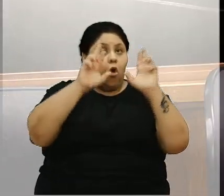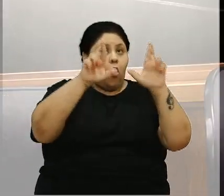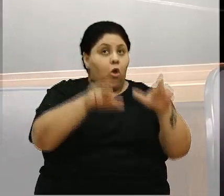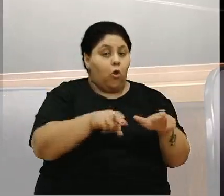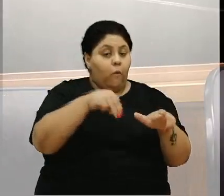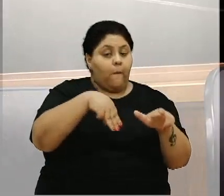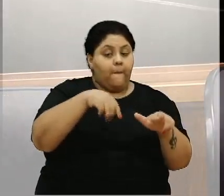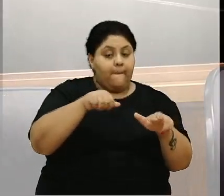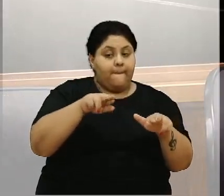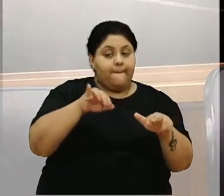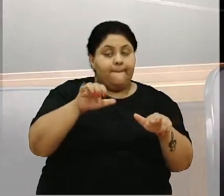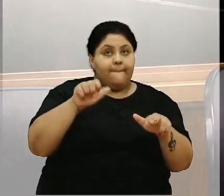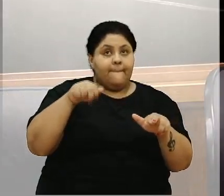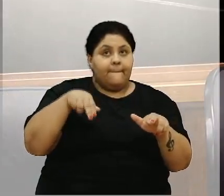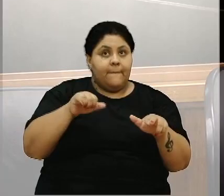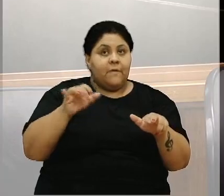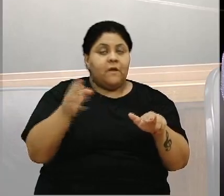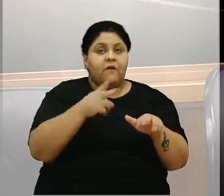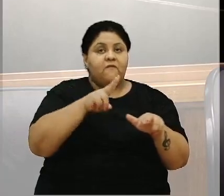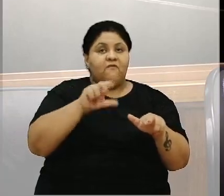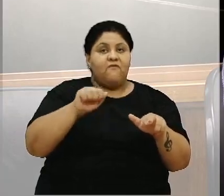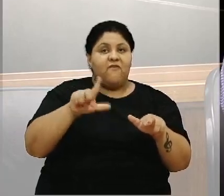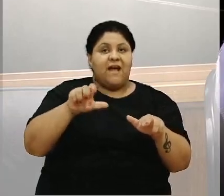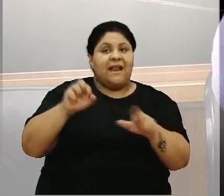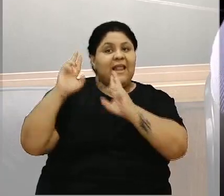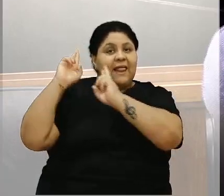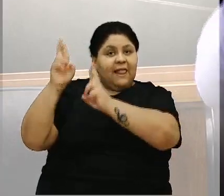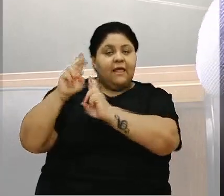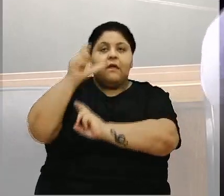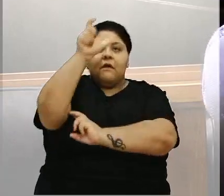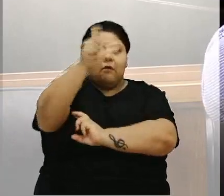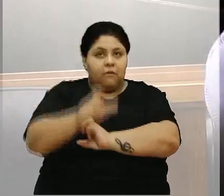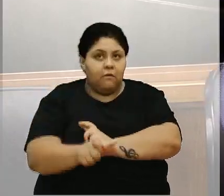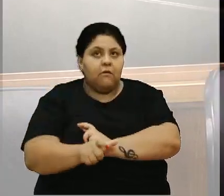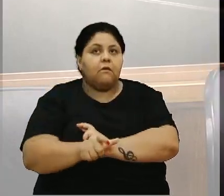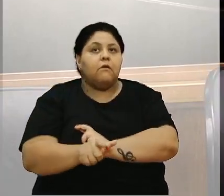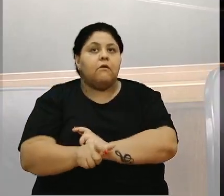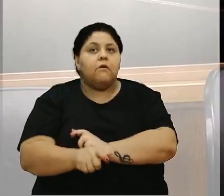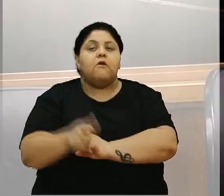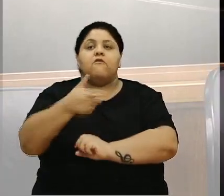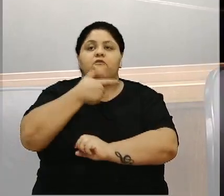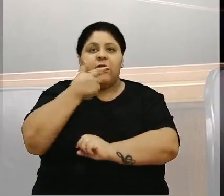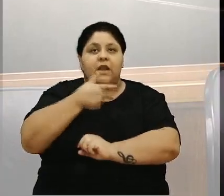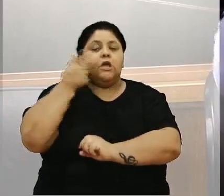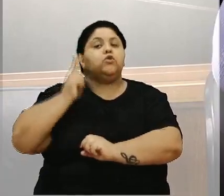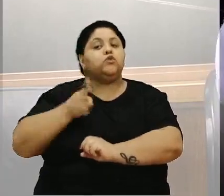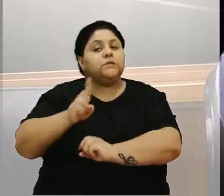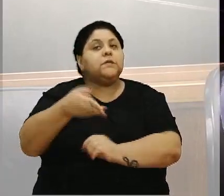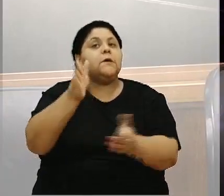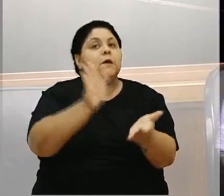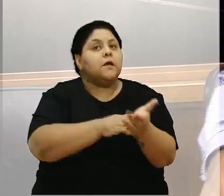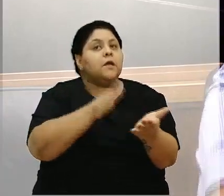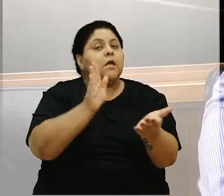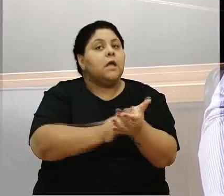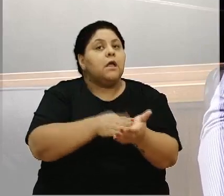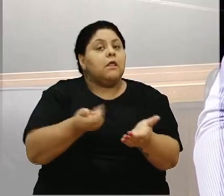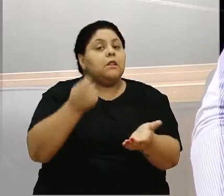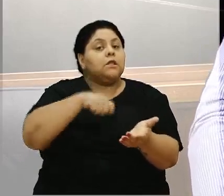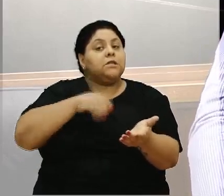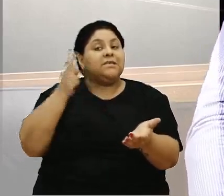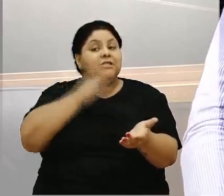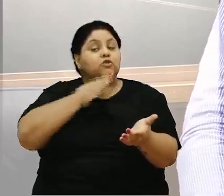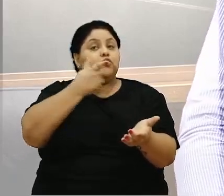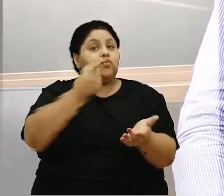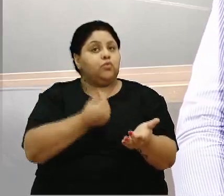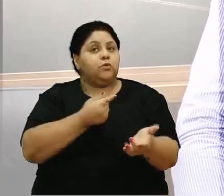Mariane e do Vale da Esperança. E as pessoas, eu sou um dos que estou batendo todos os dias pela necessidade urgente dos recursos.